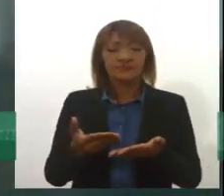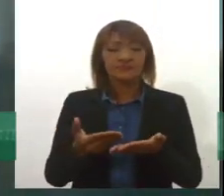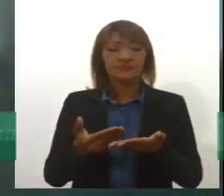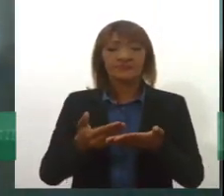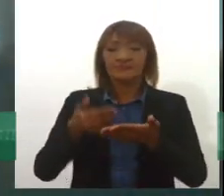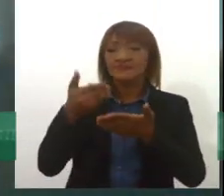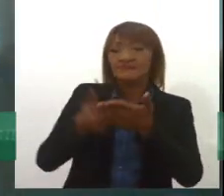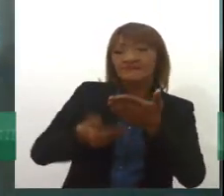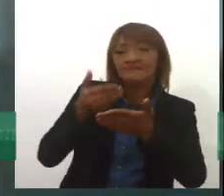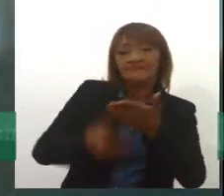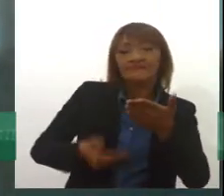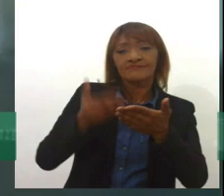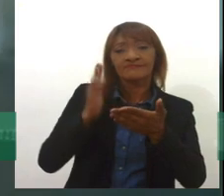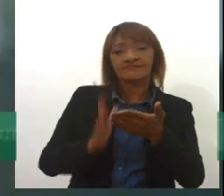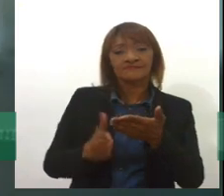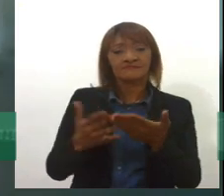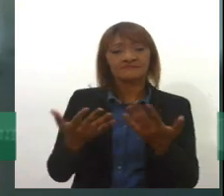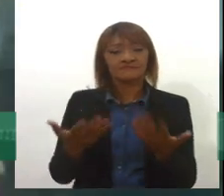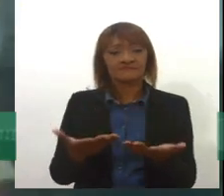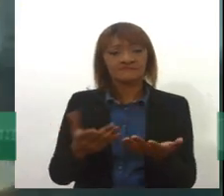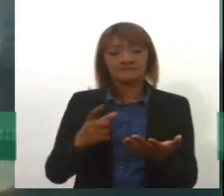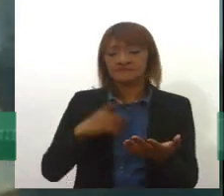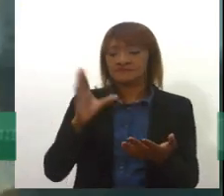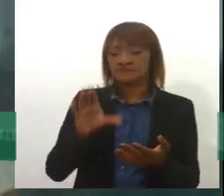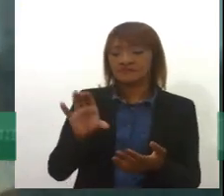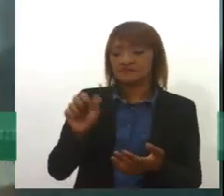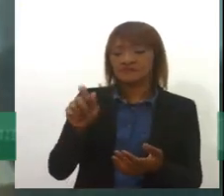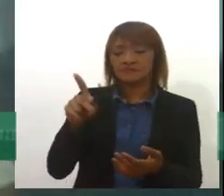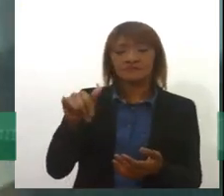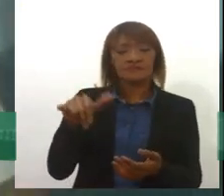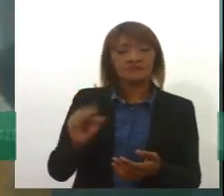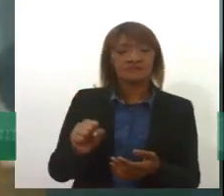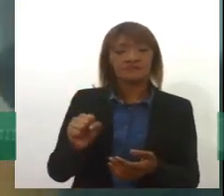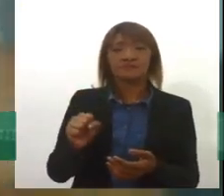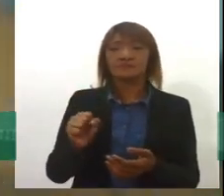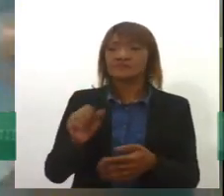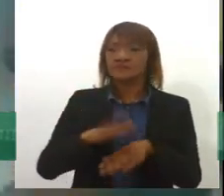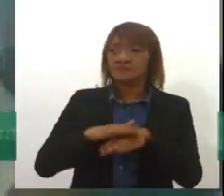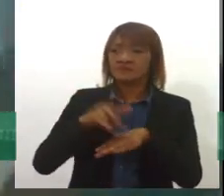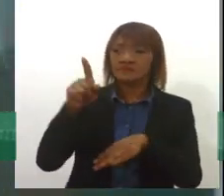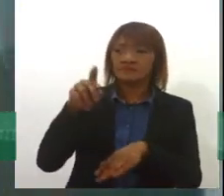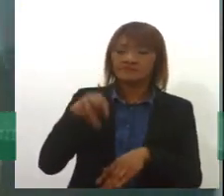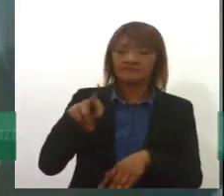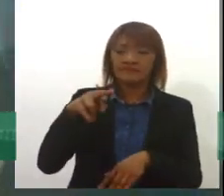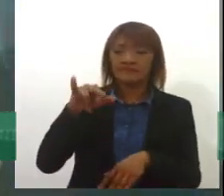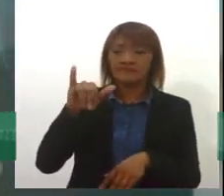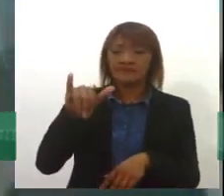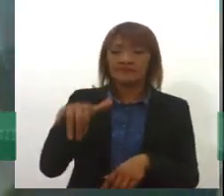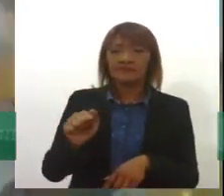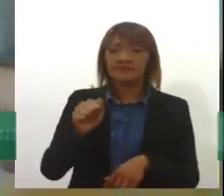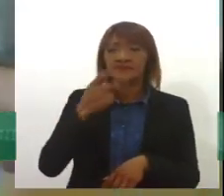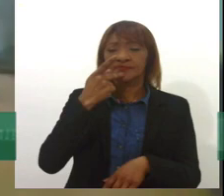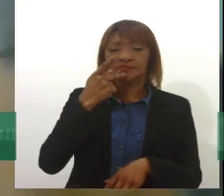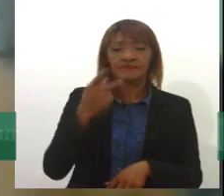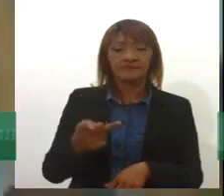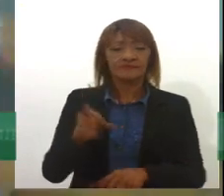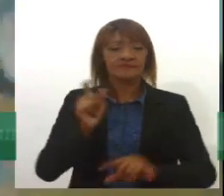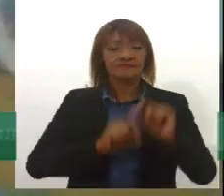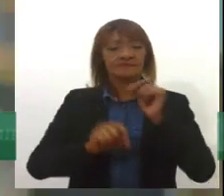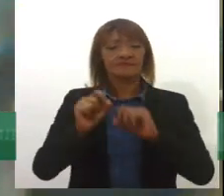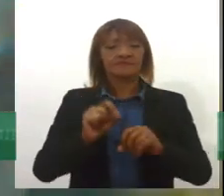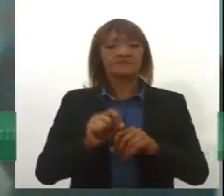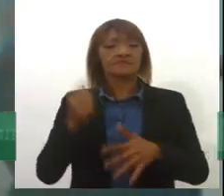políticas públicas de saúde, como a RAPS, que a Maíla também falou, que é essa rede de atenção substitutiva que